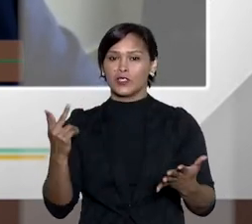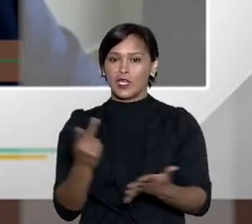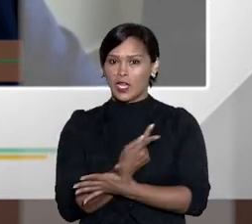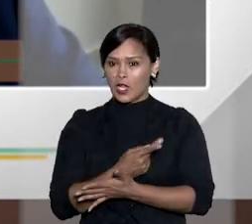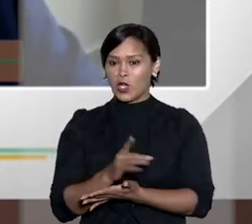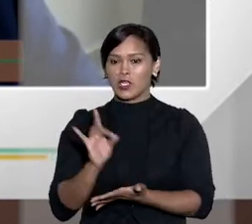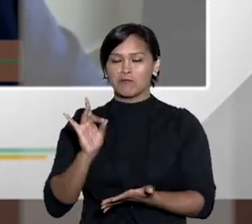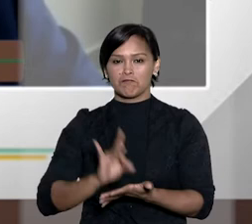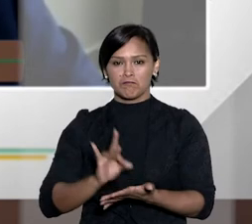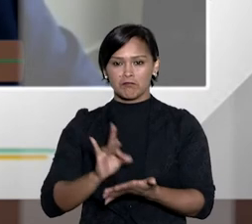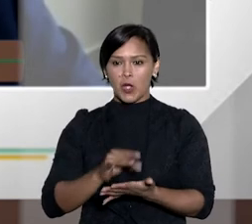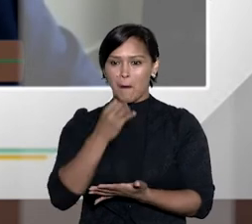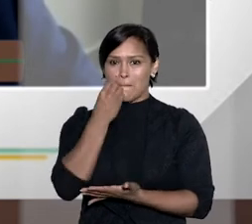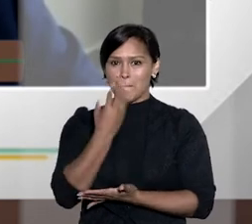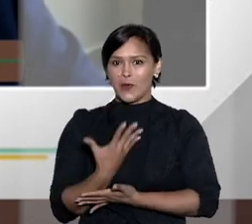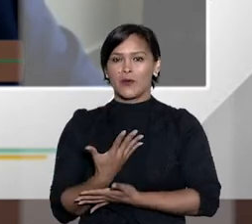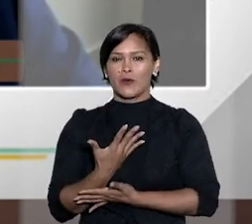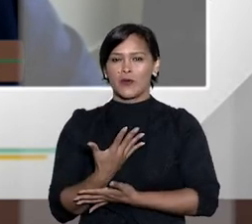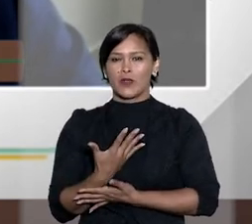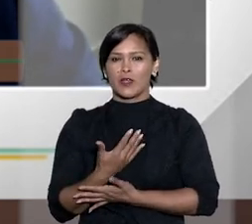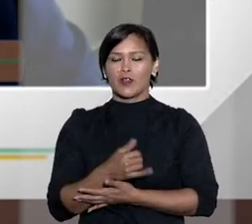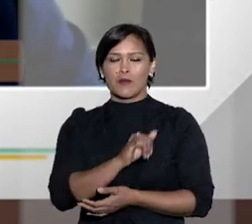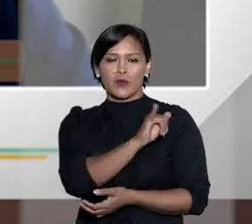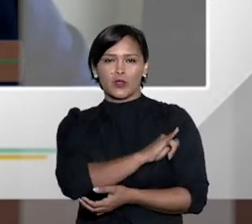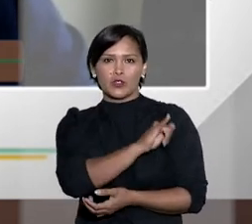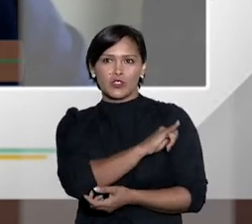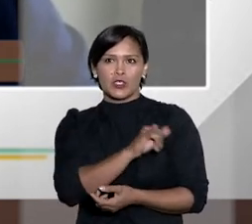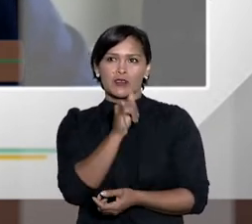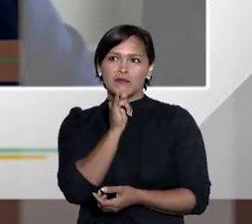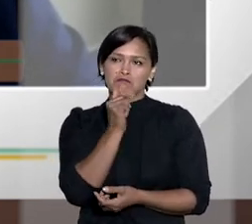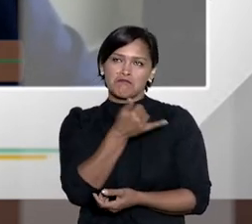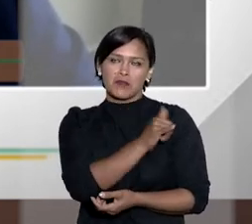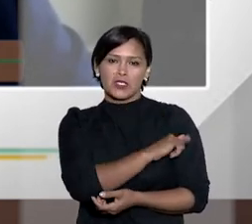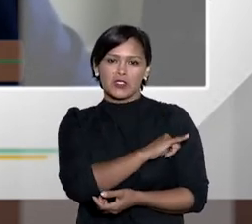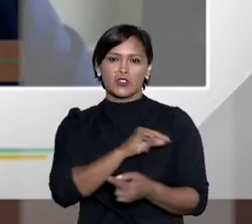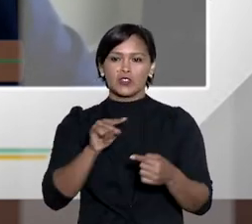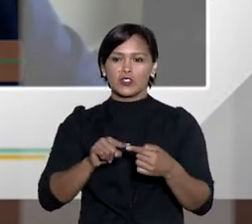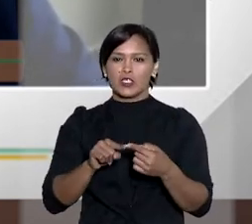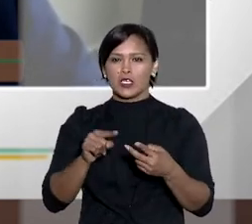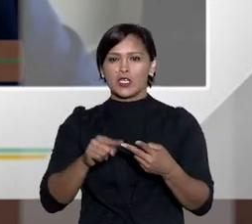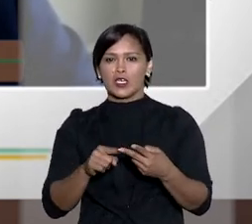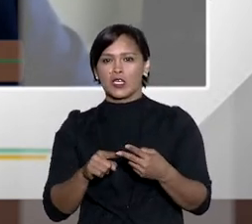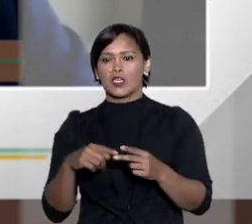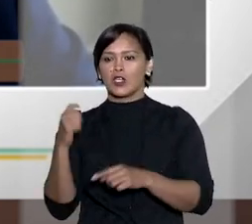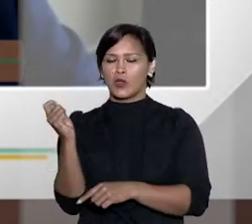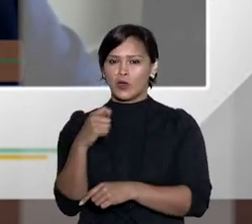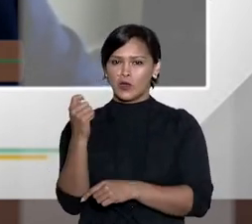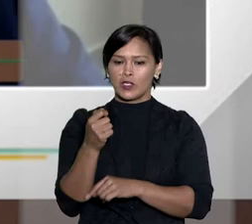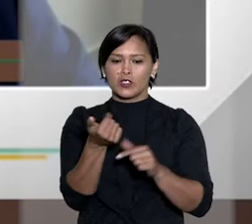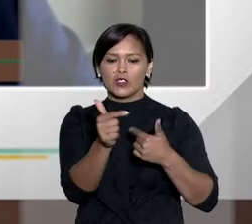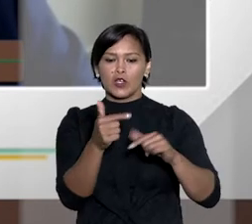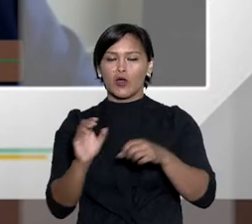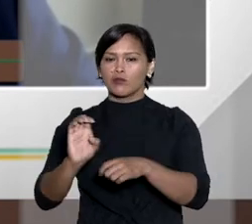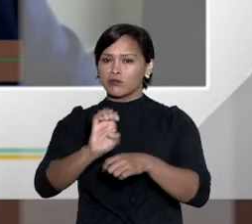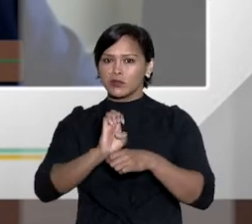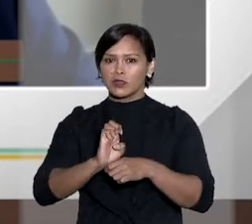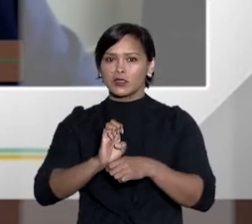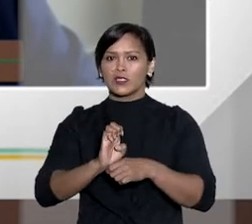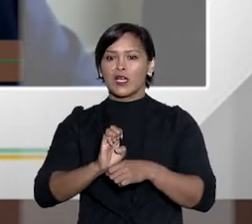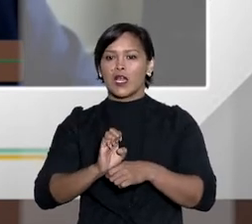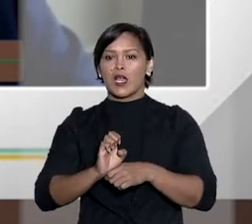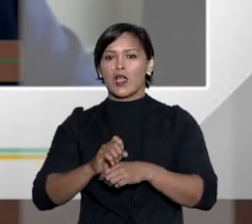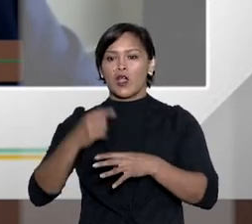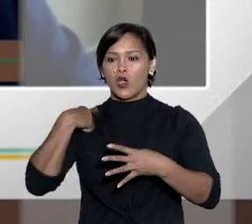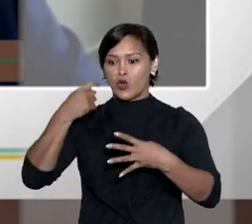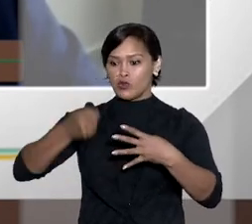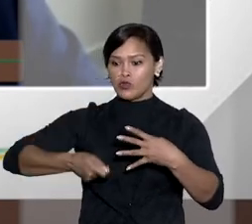mas onde ela funciona, ela funciona com êxito, como no Rio de Janeiro, aqui do doutor Alexandre Schini, no Rio Grande do Sul e em vários